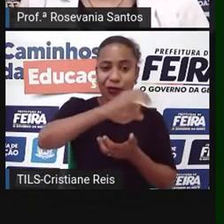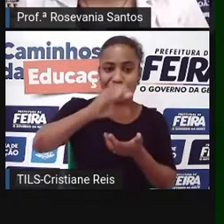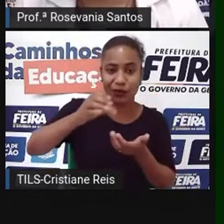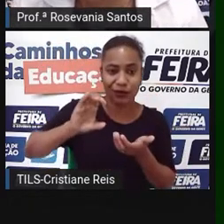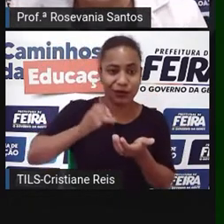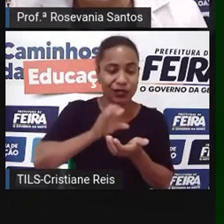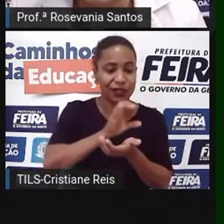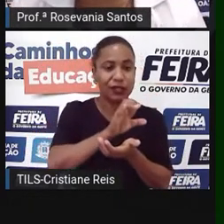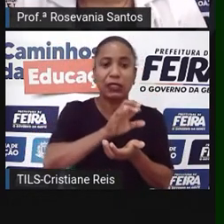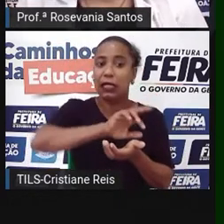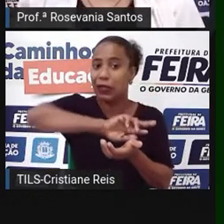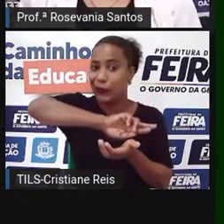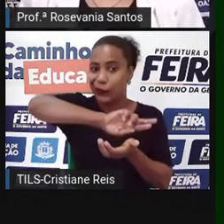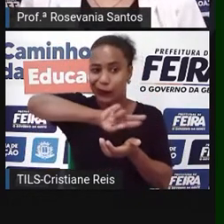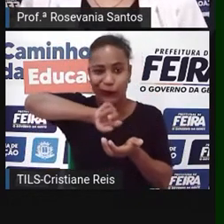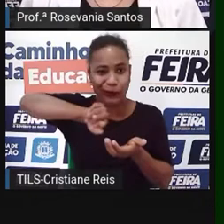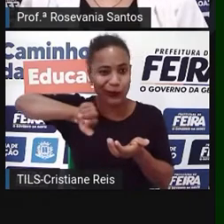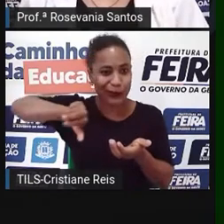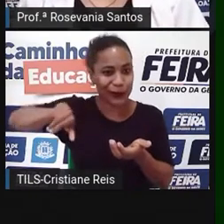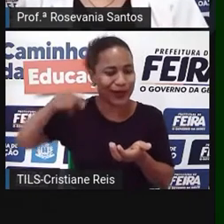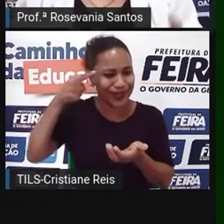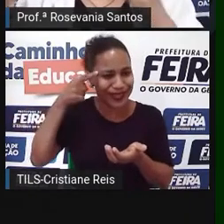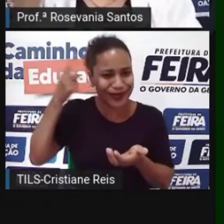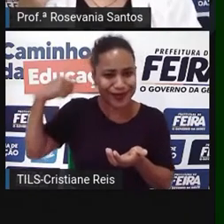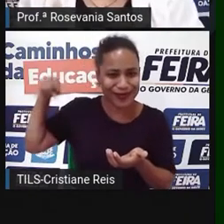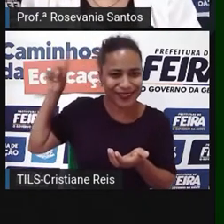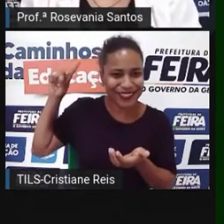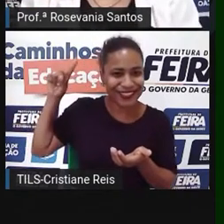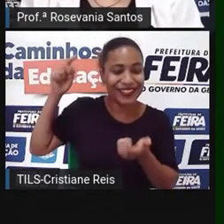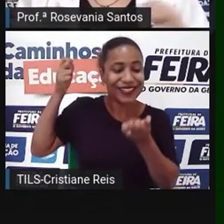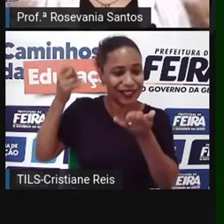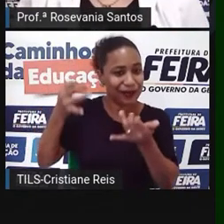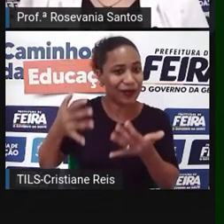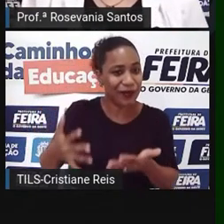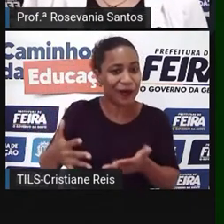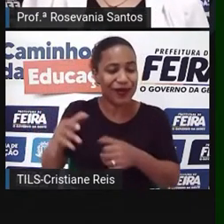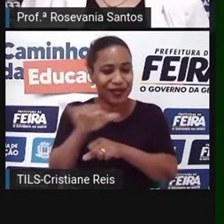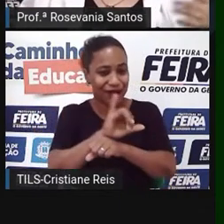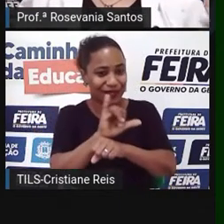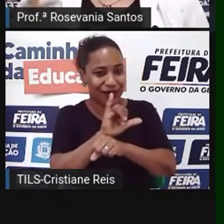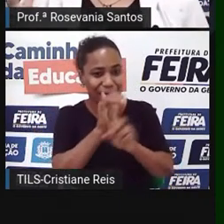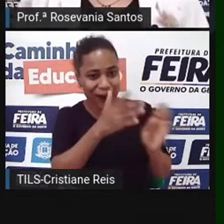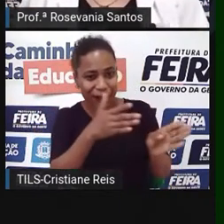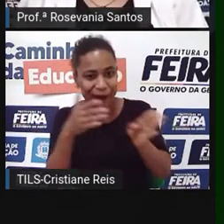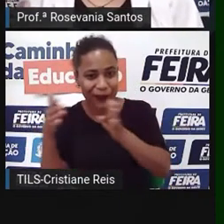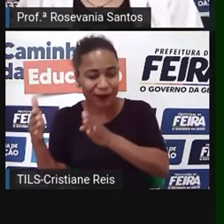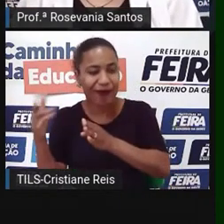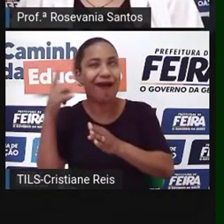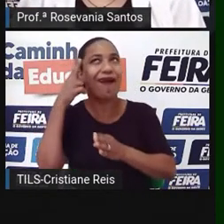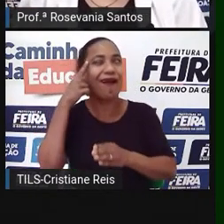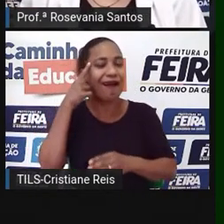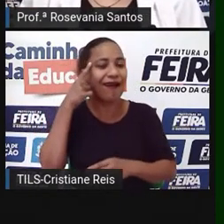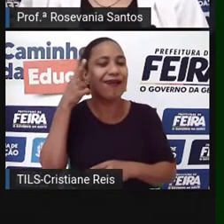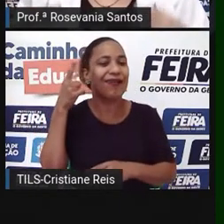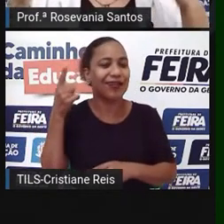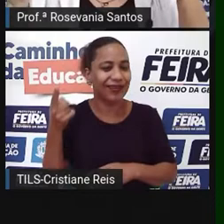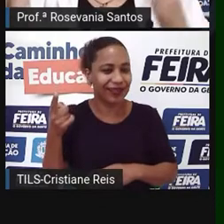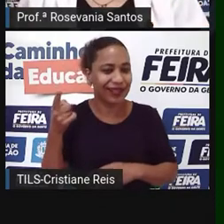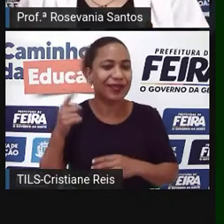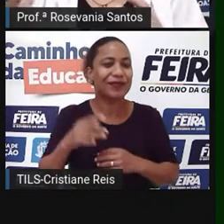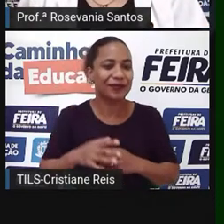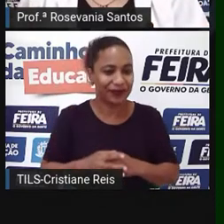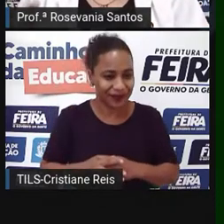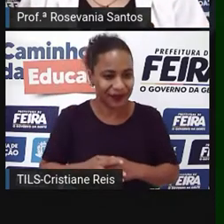diversidade. Não foi isso que eu falei nas outras aulas? Se vocês assistiram, vocês vão lembrar que quando eu falei sobre o continente asiático,